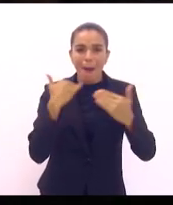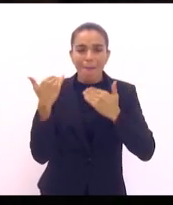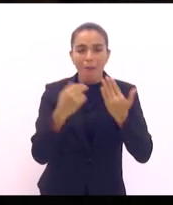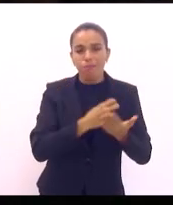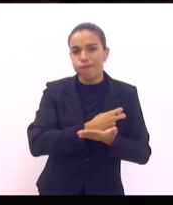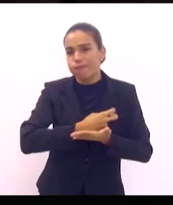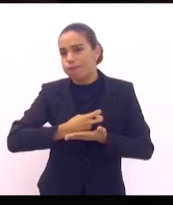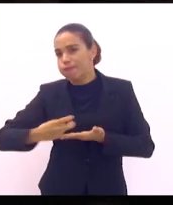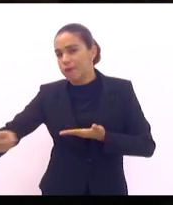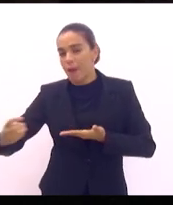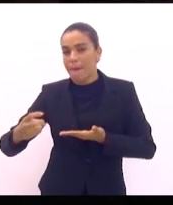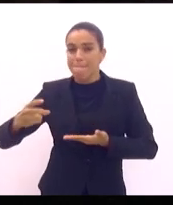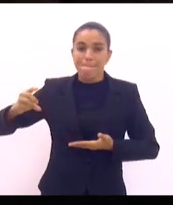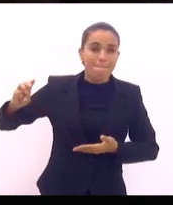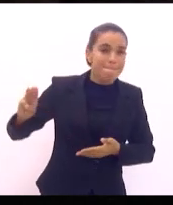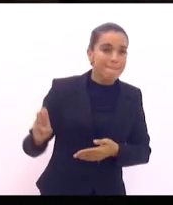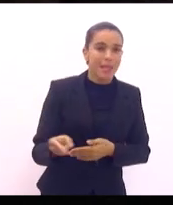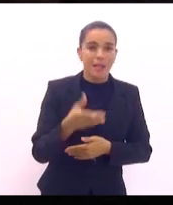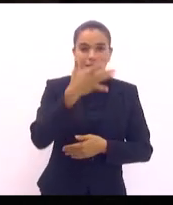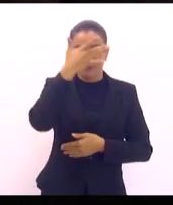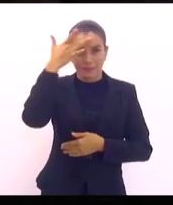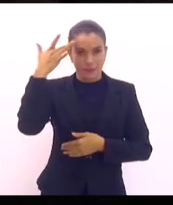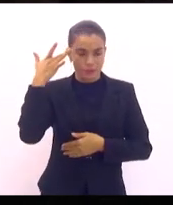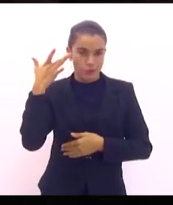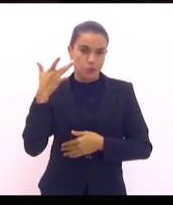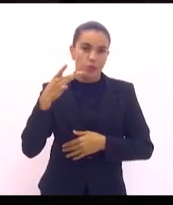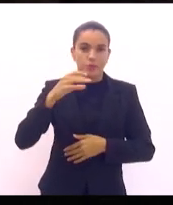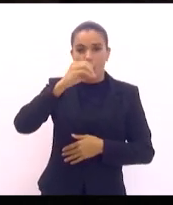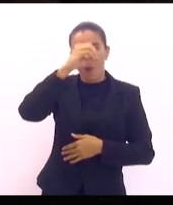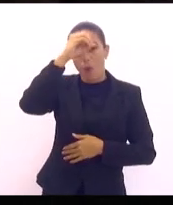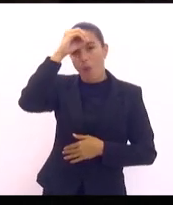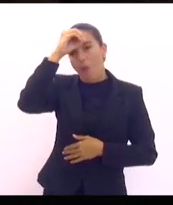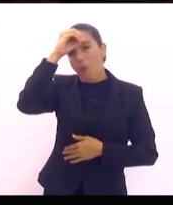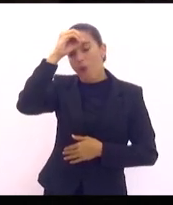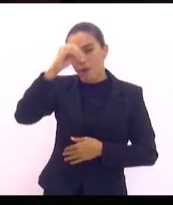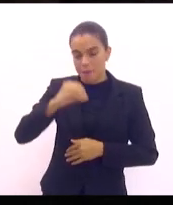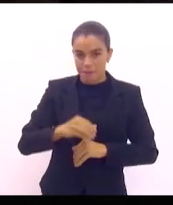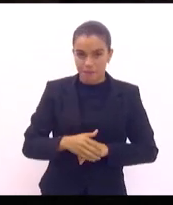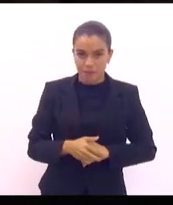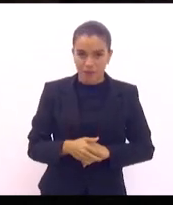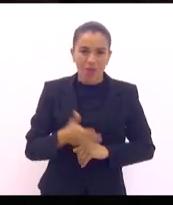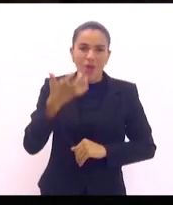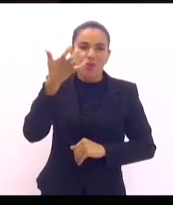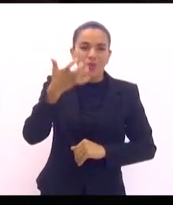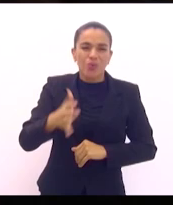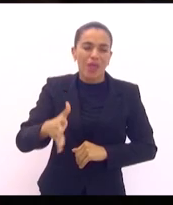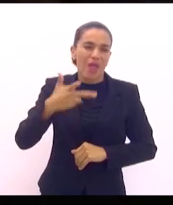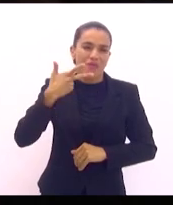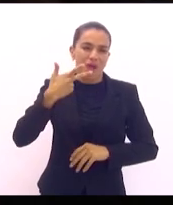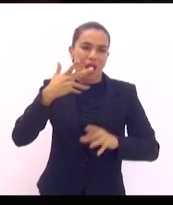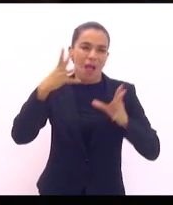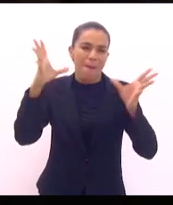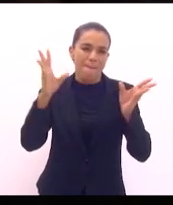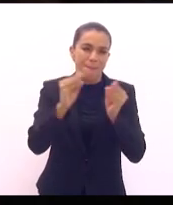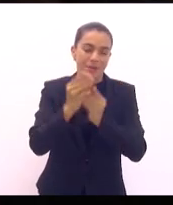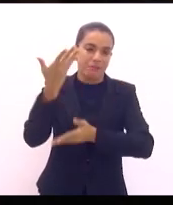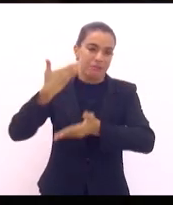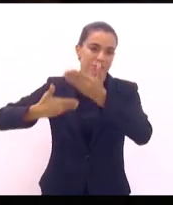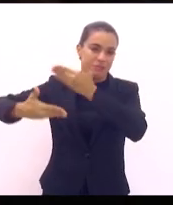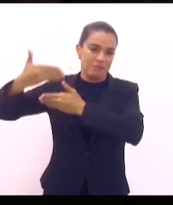pessoas inocentes. E não quero fazer uma regressão muito grande, não.